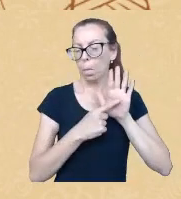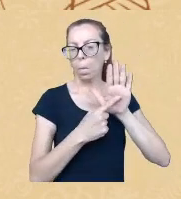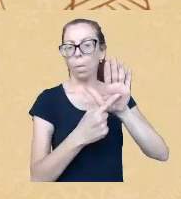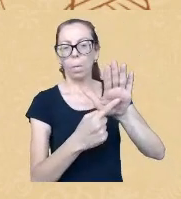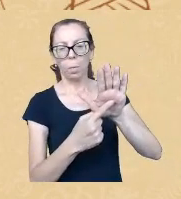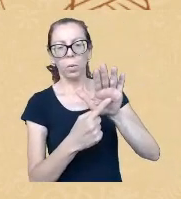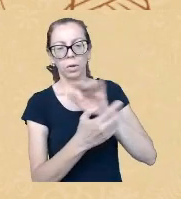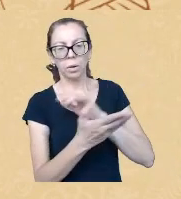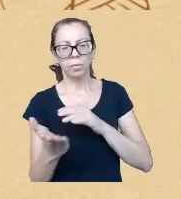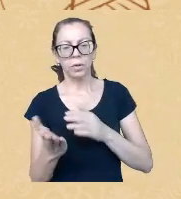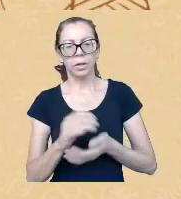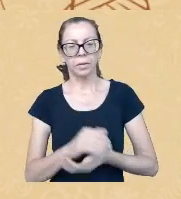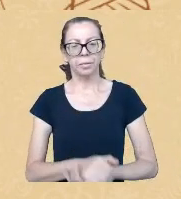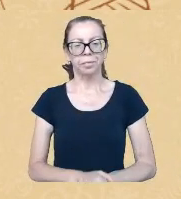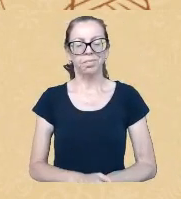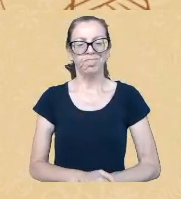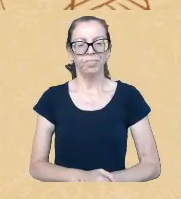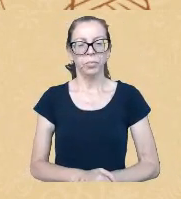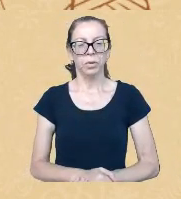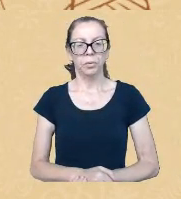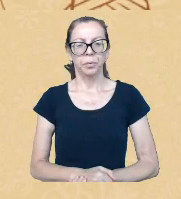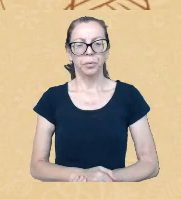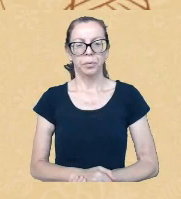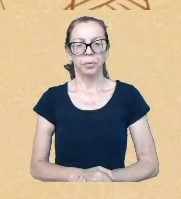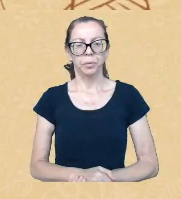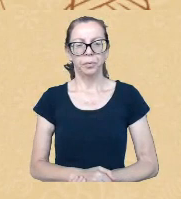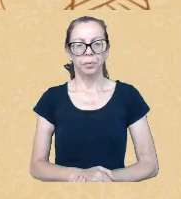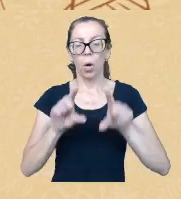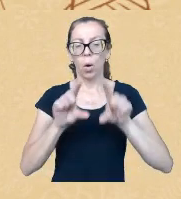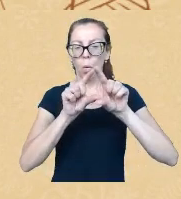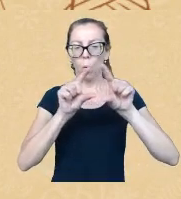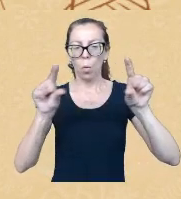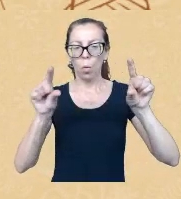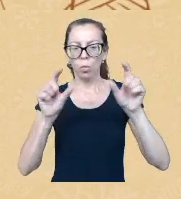um trechinho do livro só um minuto